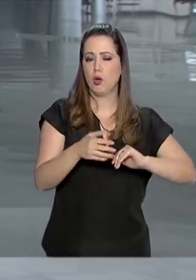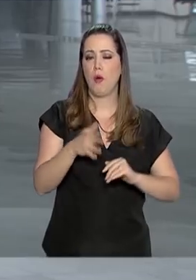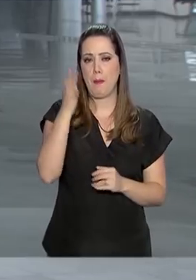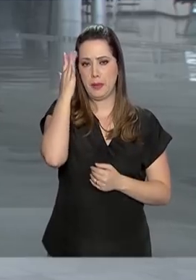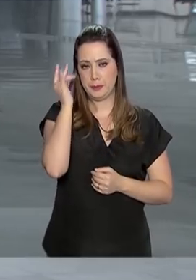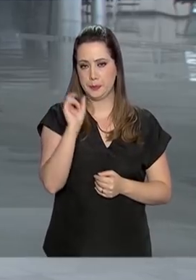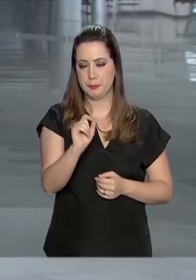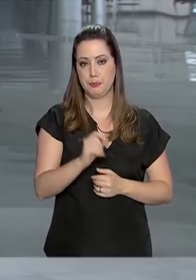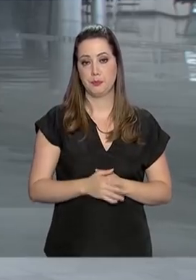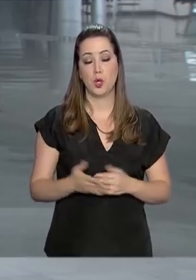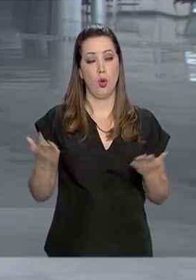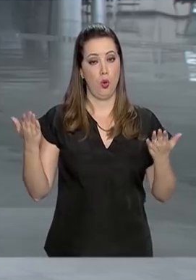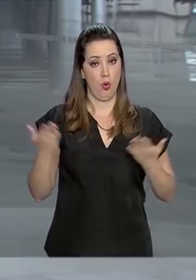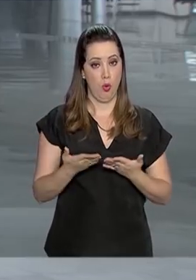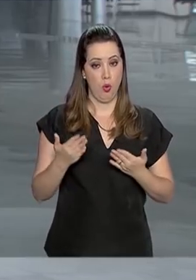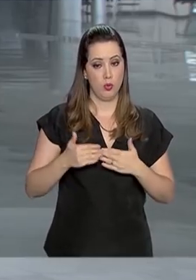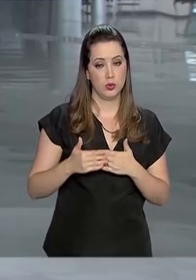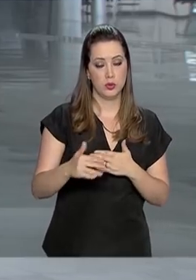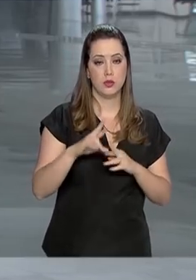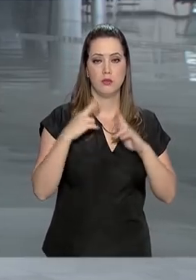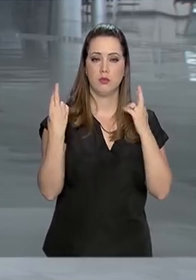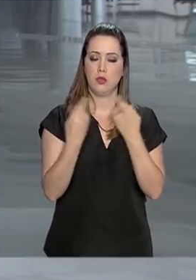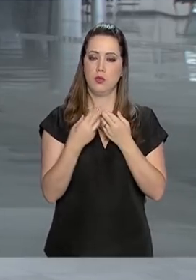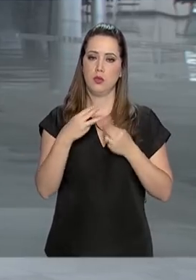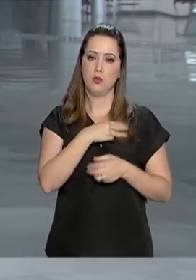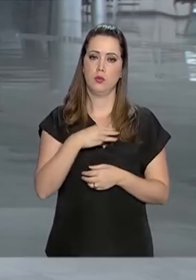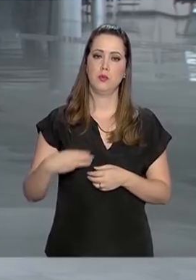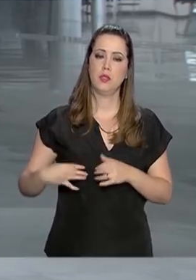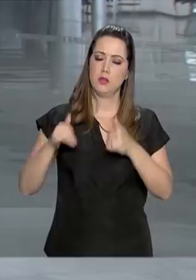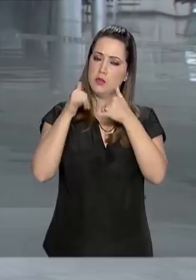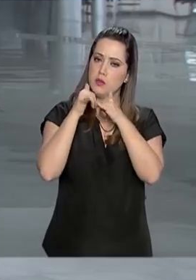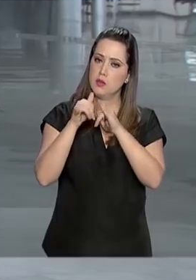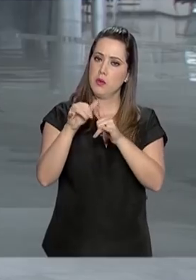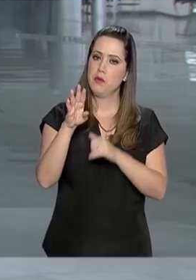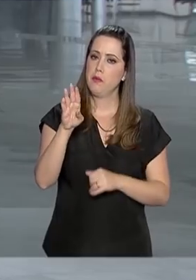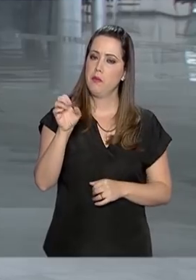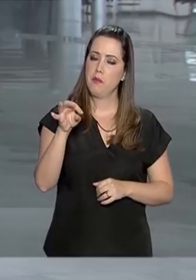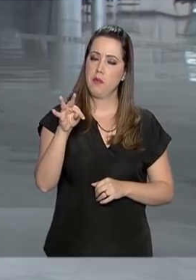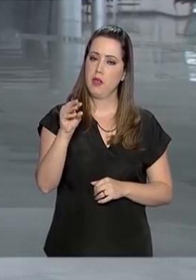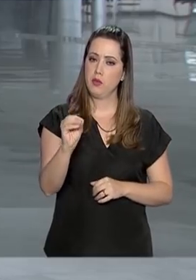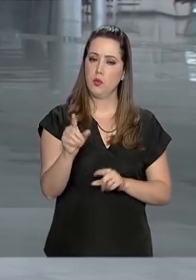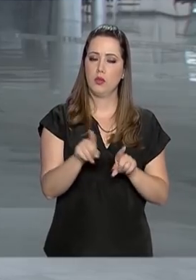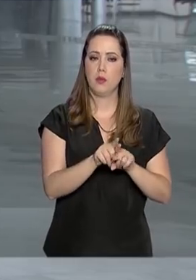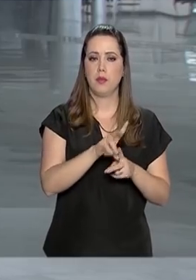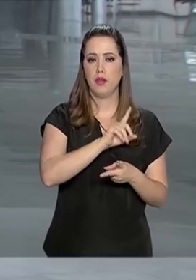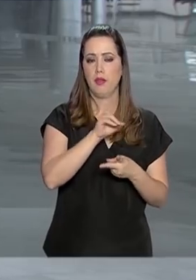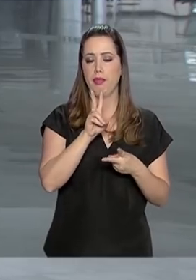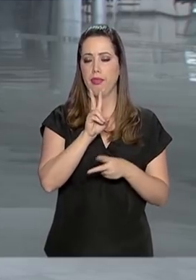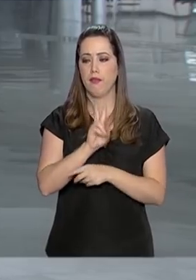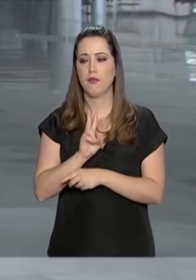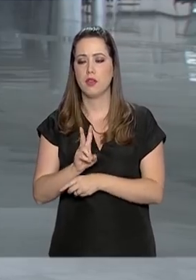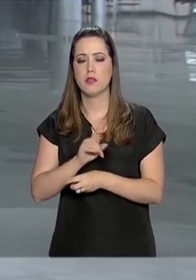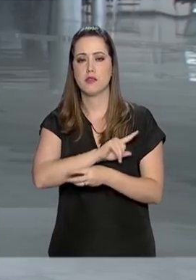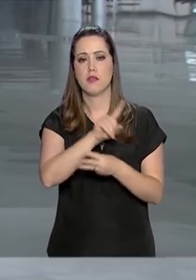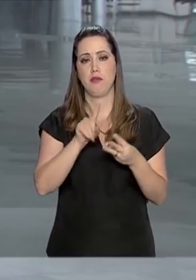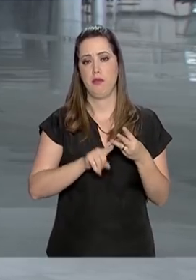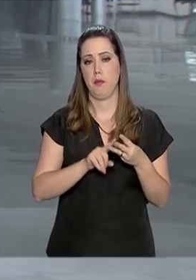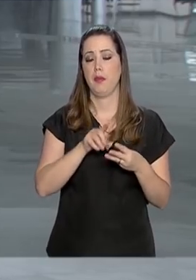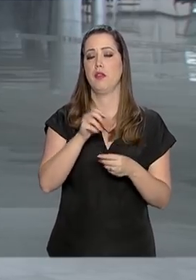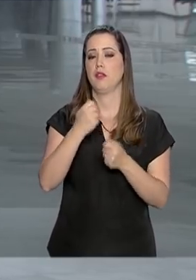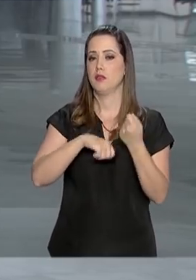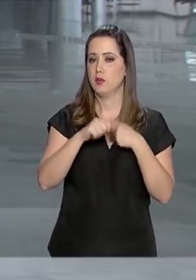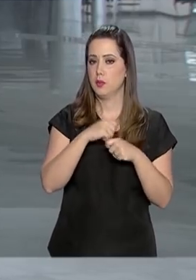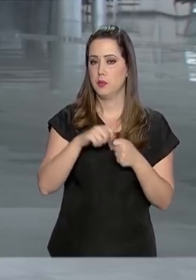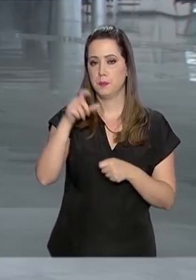presidente Jair Bolsonaro tem reuniões com o ministro de Minas e Energia, Bento Albuquerque, da Defesa, Fernando Azevedo, e da Economia,